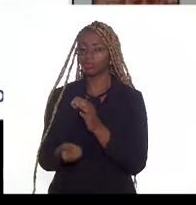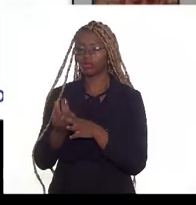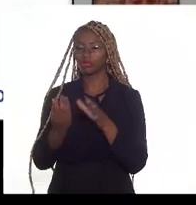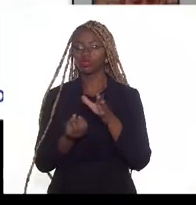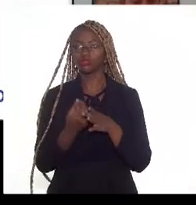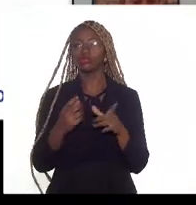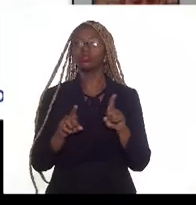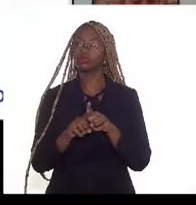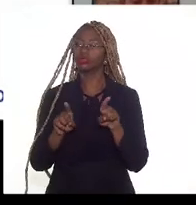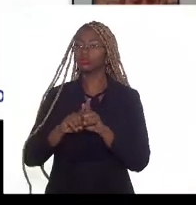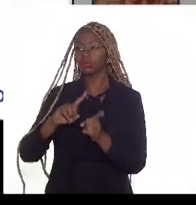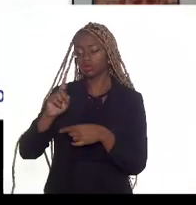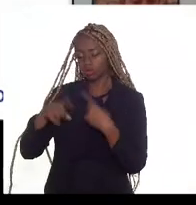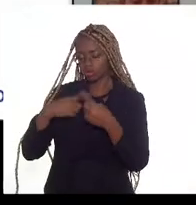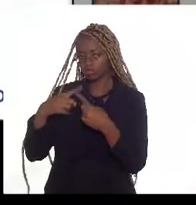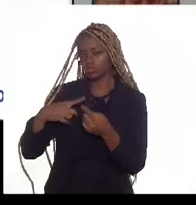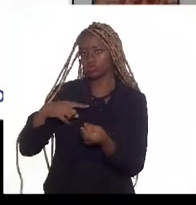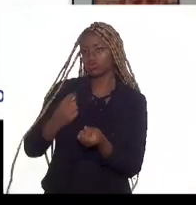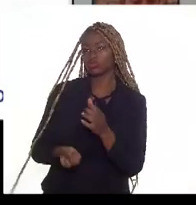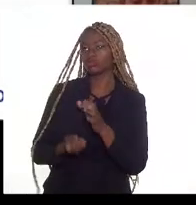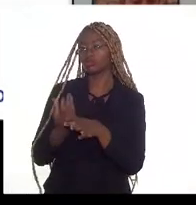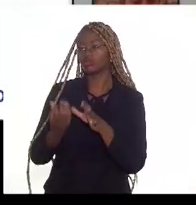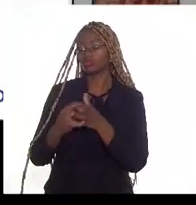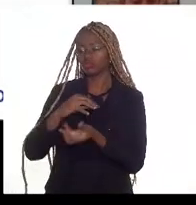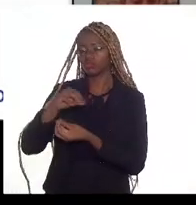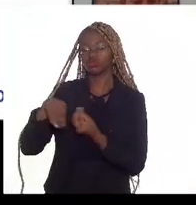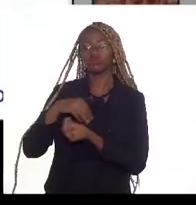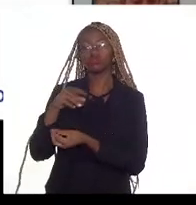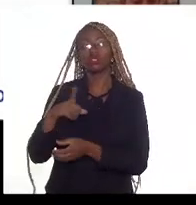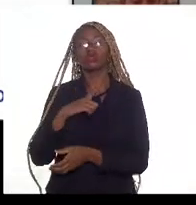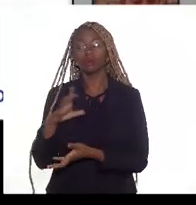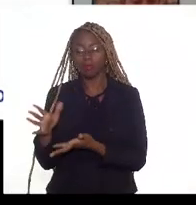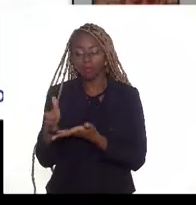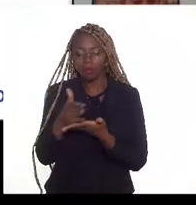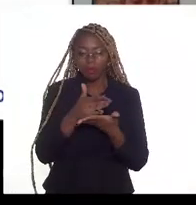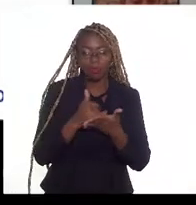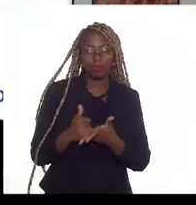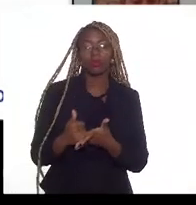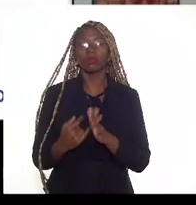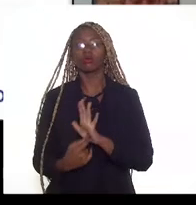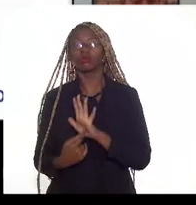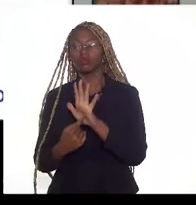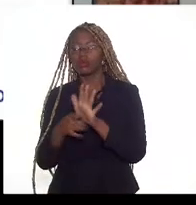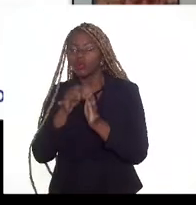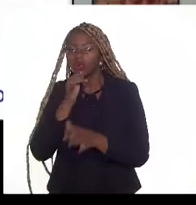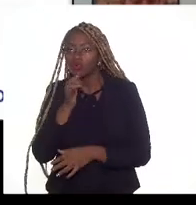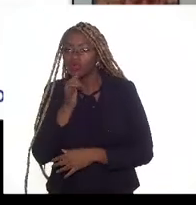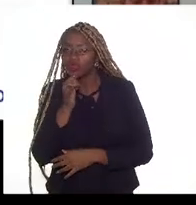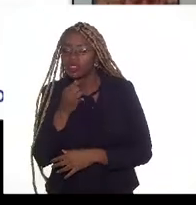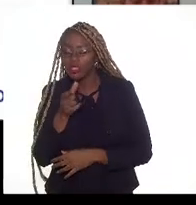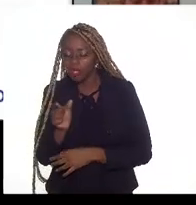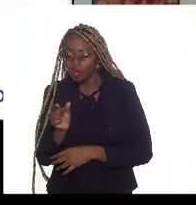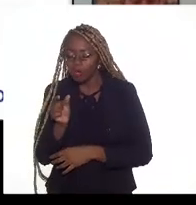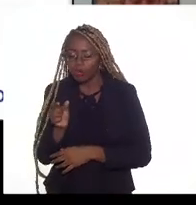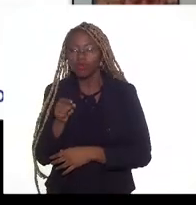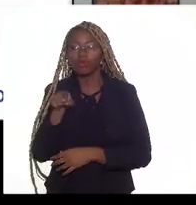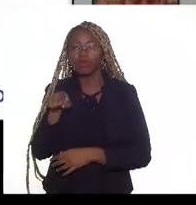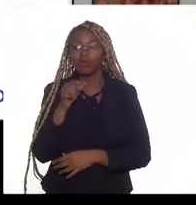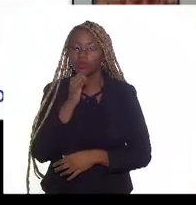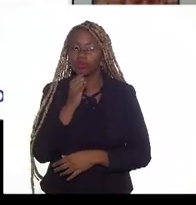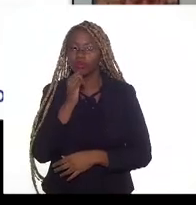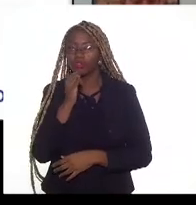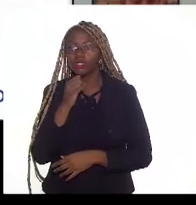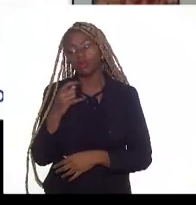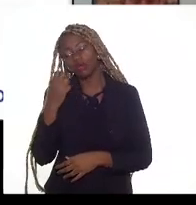depois da sua mistura é coletada uma amostra que leva ao laboratório, então a cromatografia da qualidade desse gás